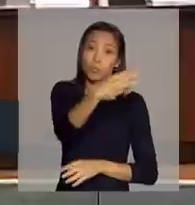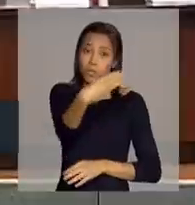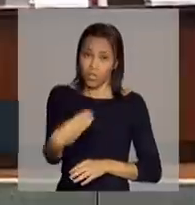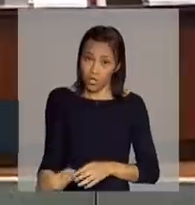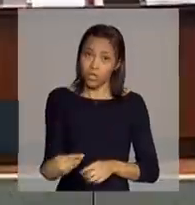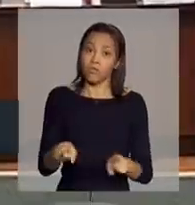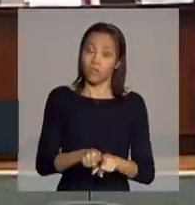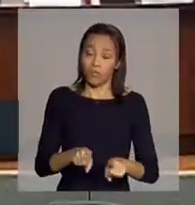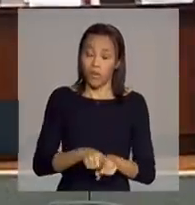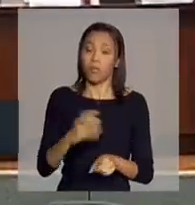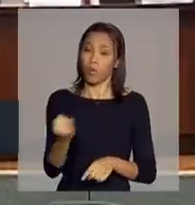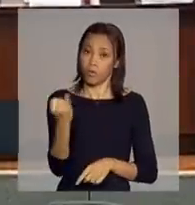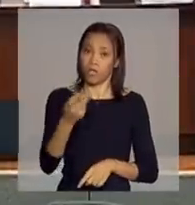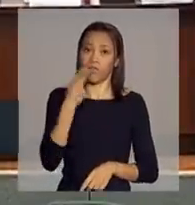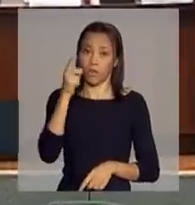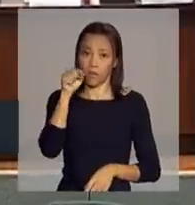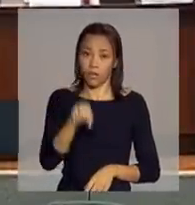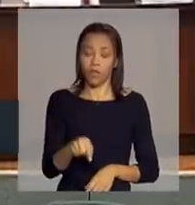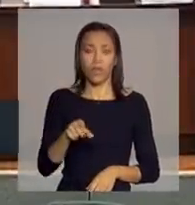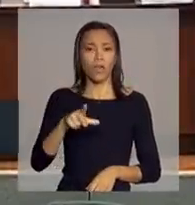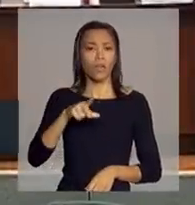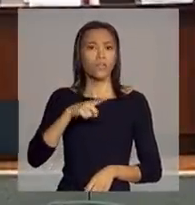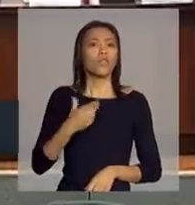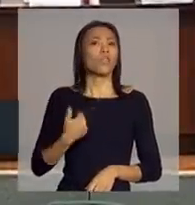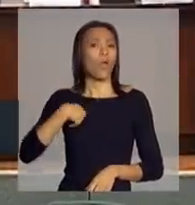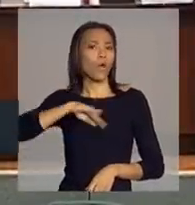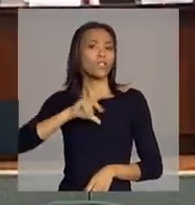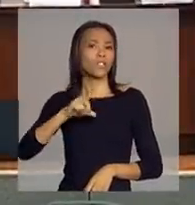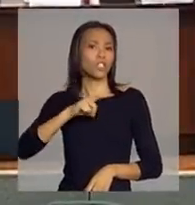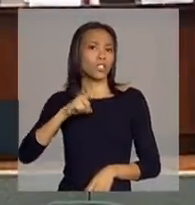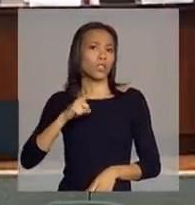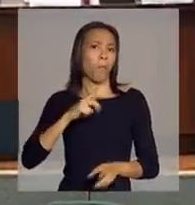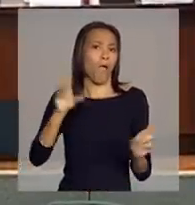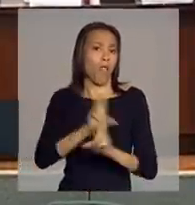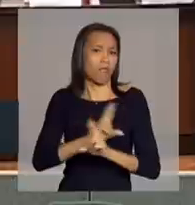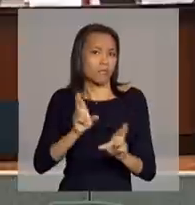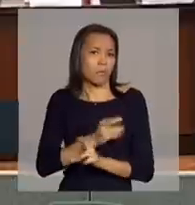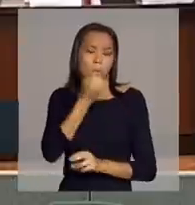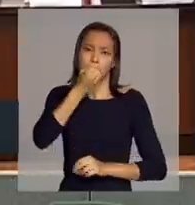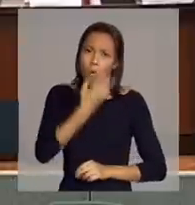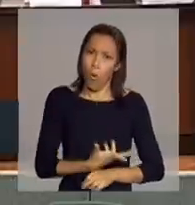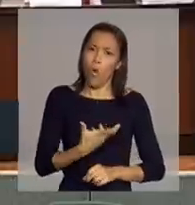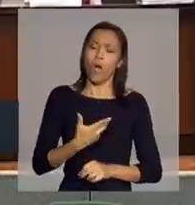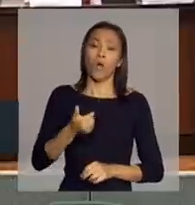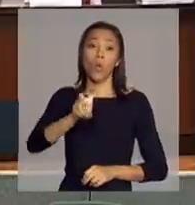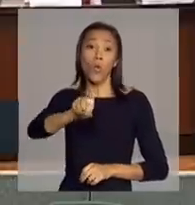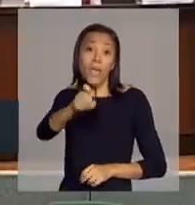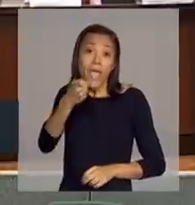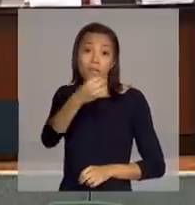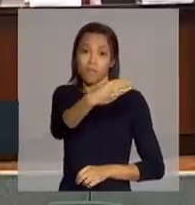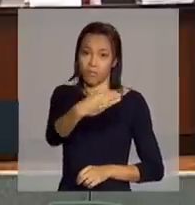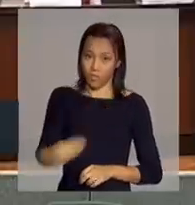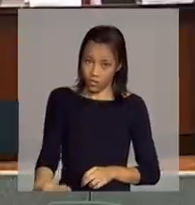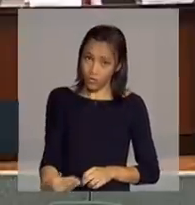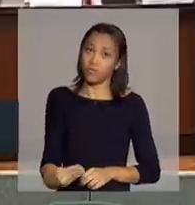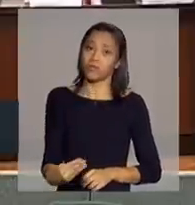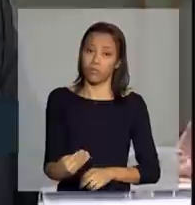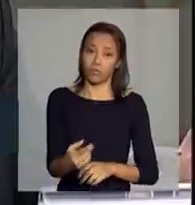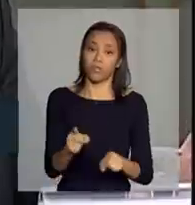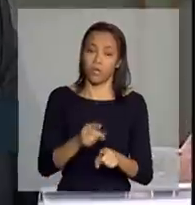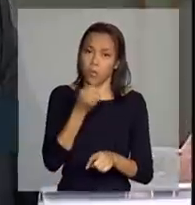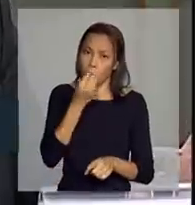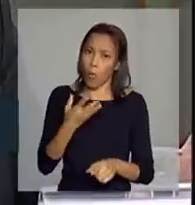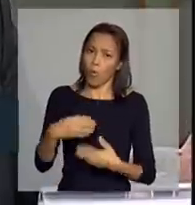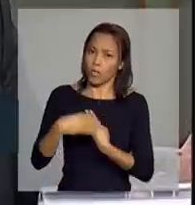é importante que você diga, eu tinha, nós tínhamos uma relação muito forte também com o ex-ministro Mendes, que nos deu liberdade de fazer um